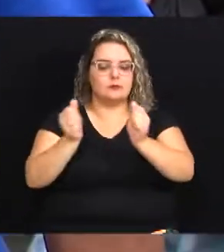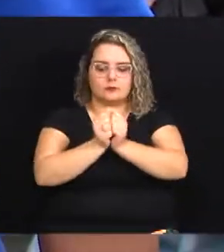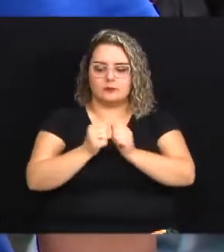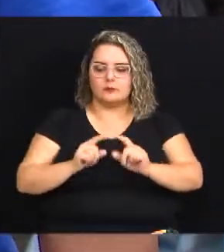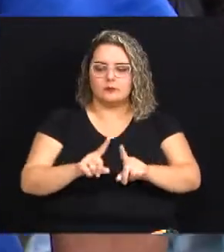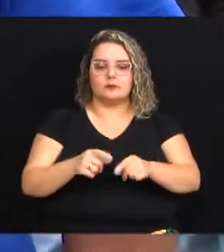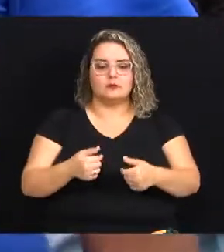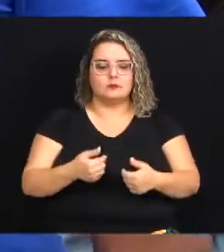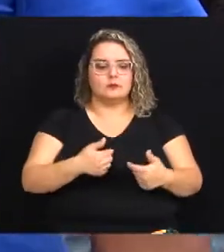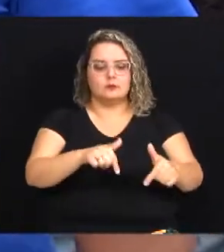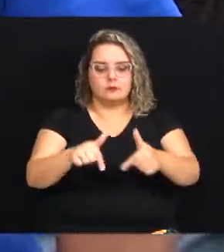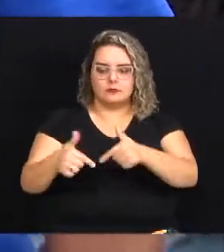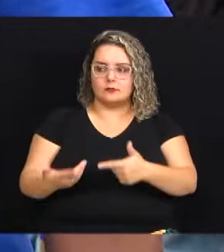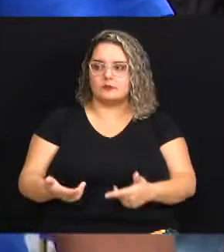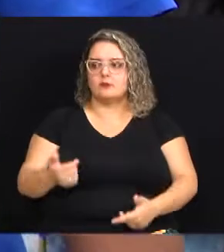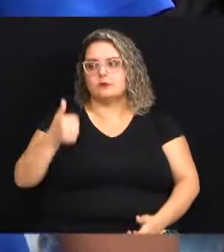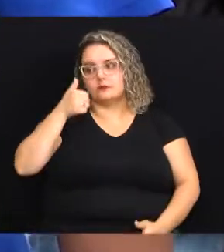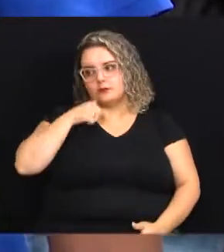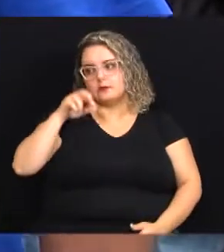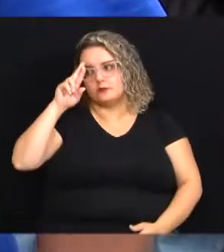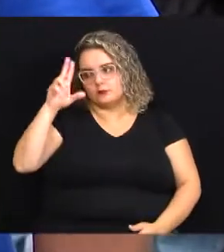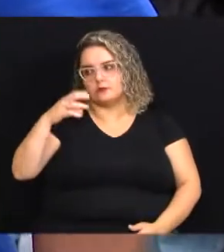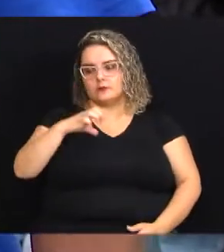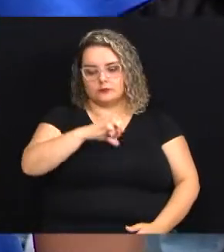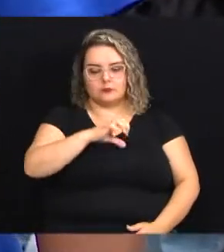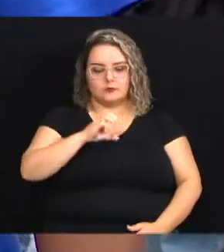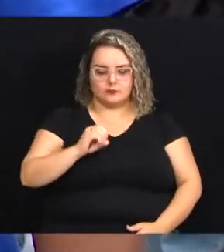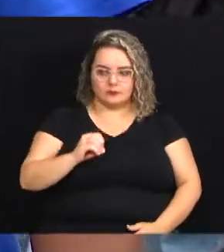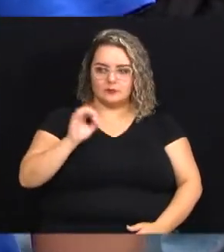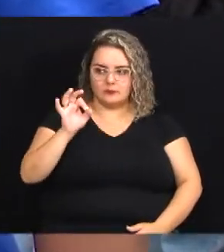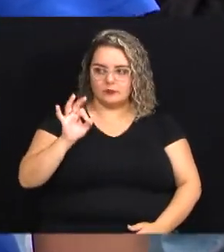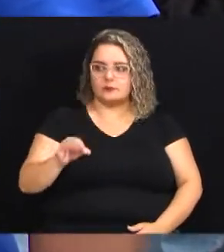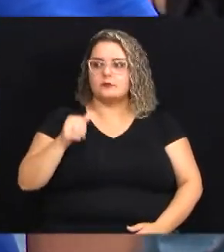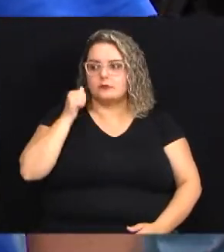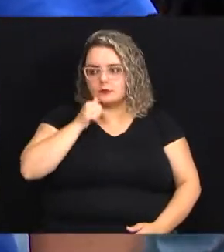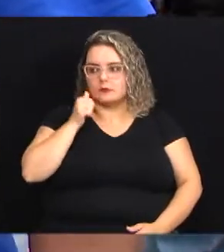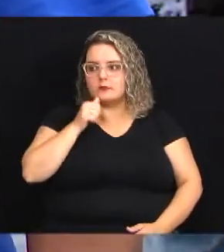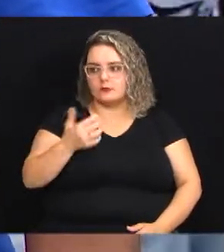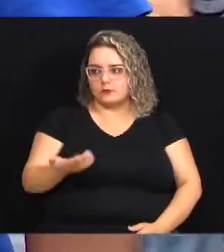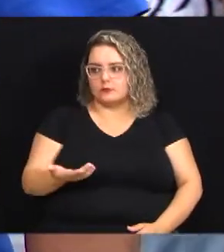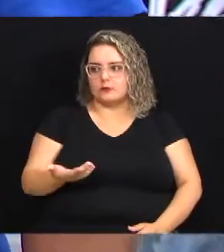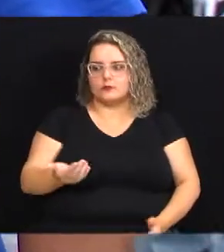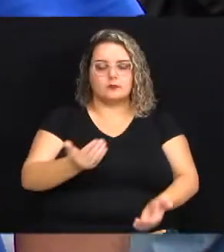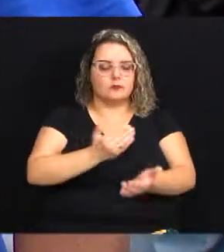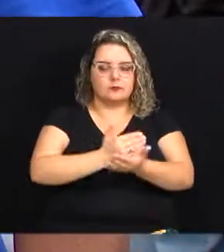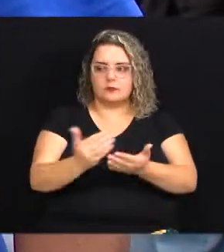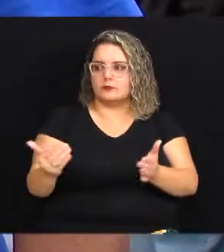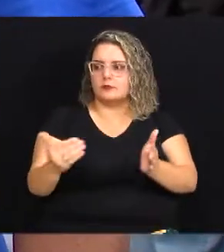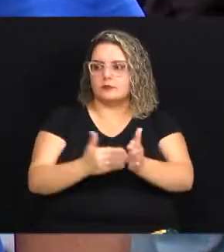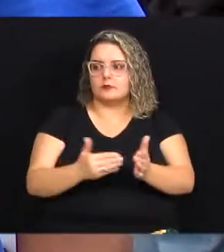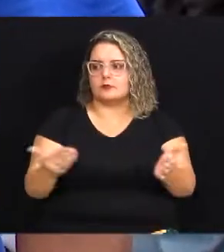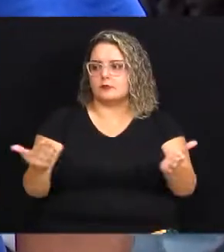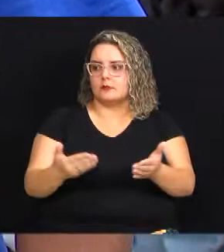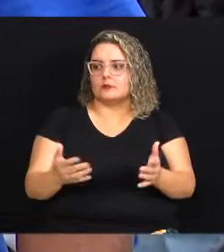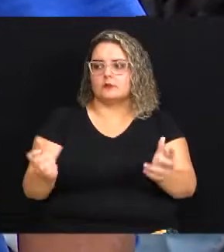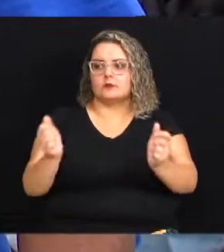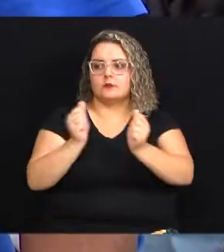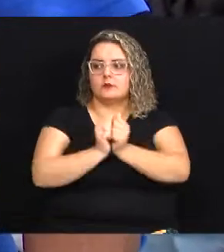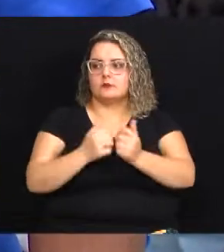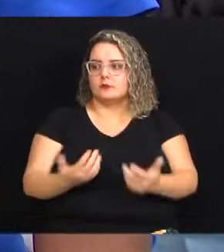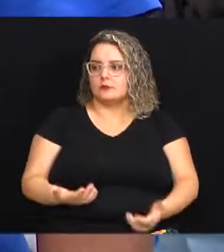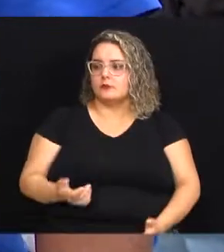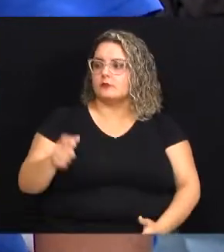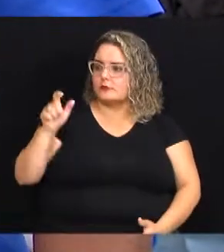junto gerando emprego pra senhoras né porque 90% aqui são mulheres e começou e até hoje estamos juntos